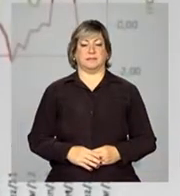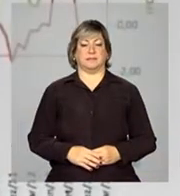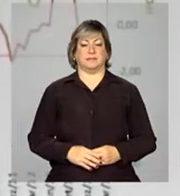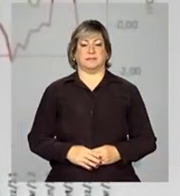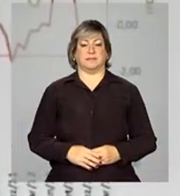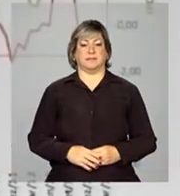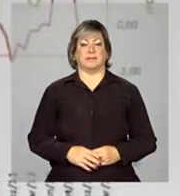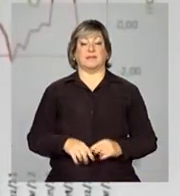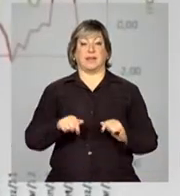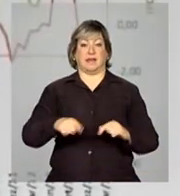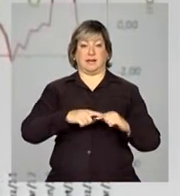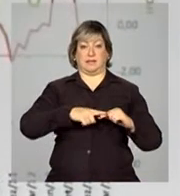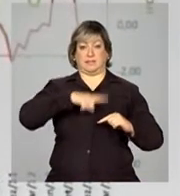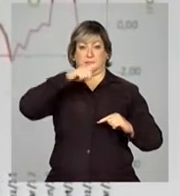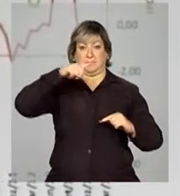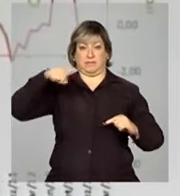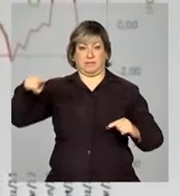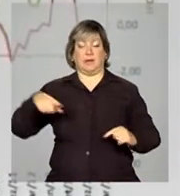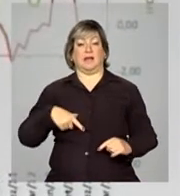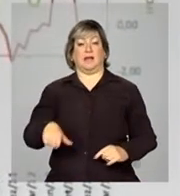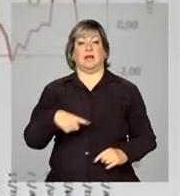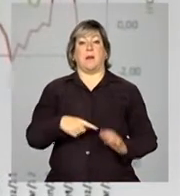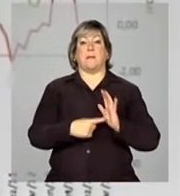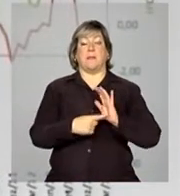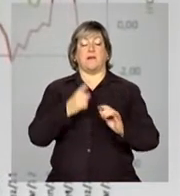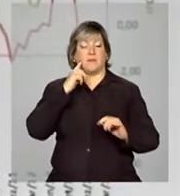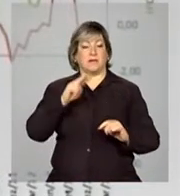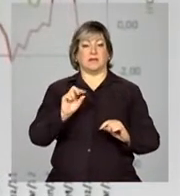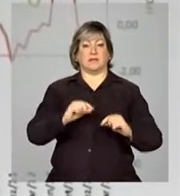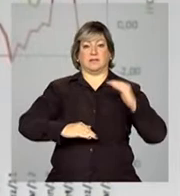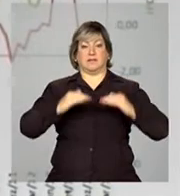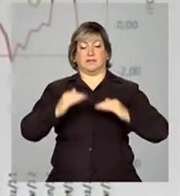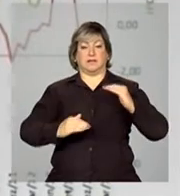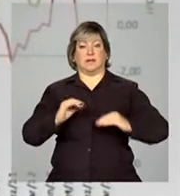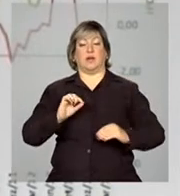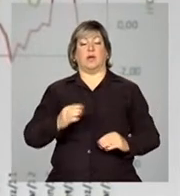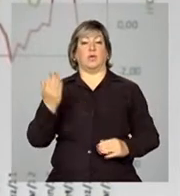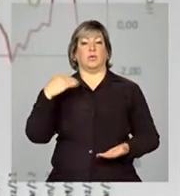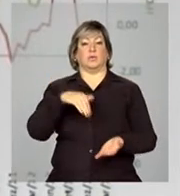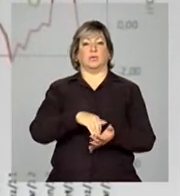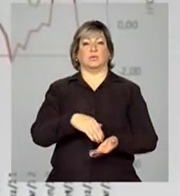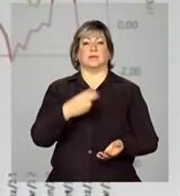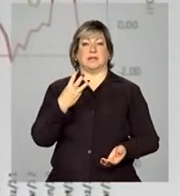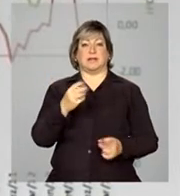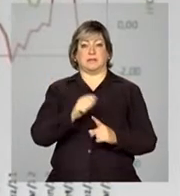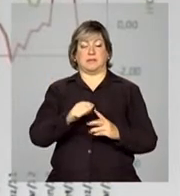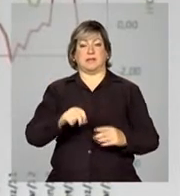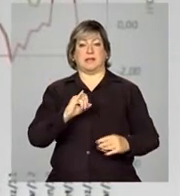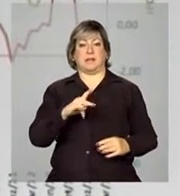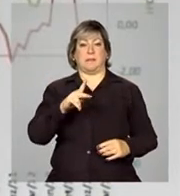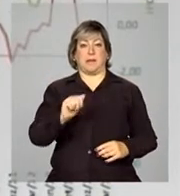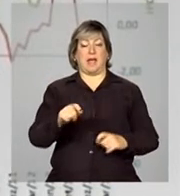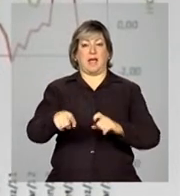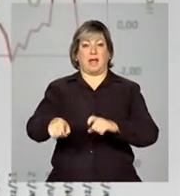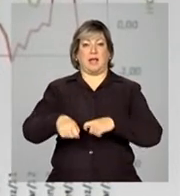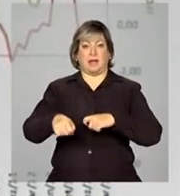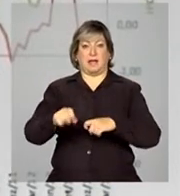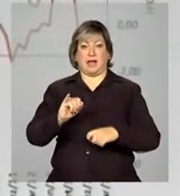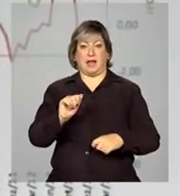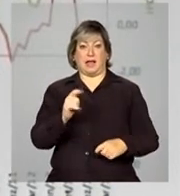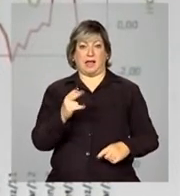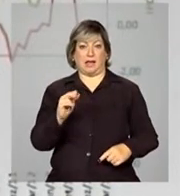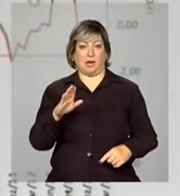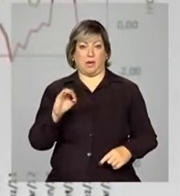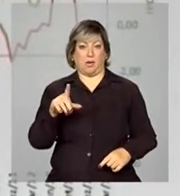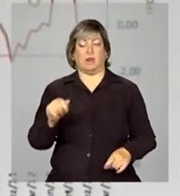E esse gráfico, ele procura pegar a variação nos últimos três meses do IPA agrícola com o